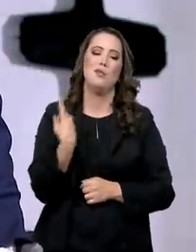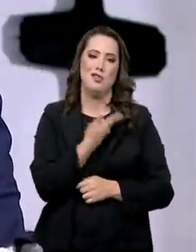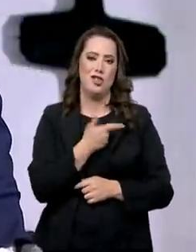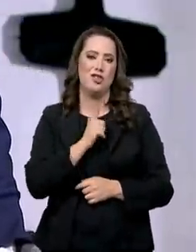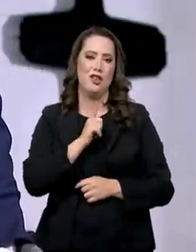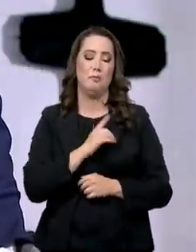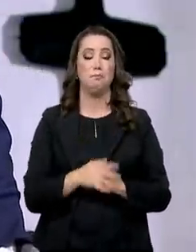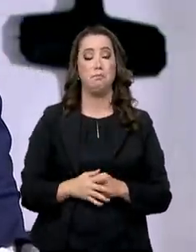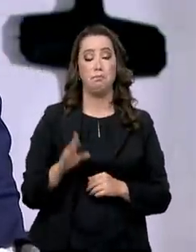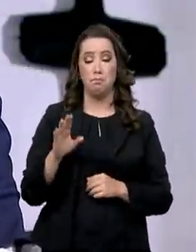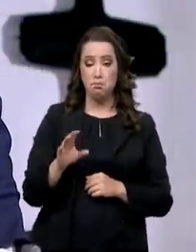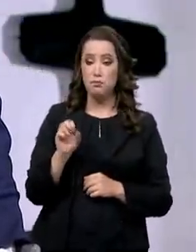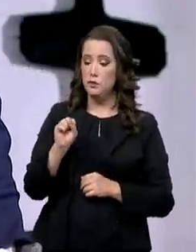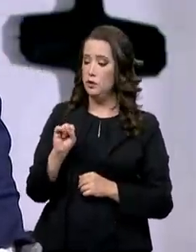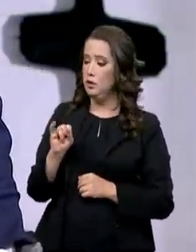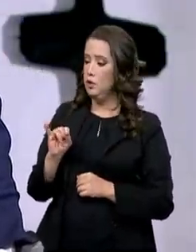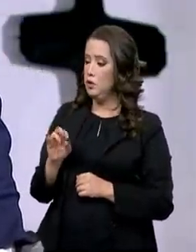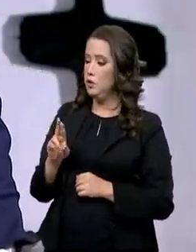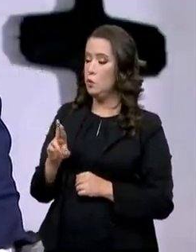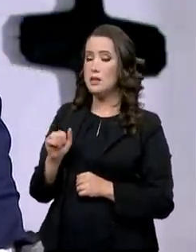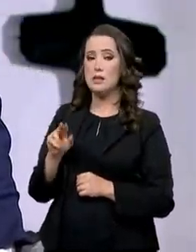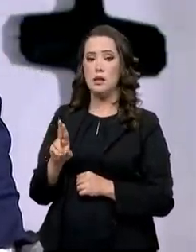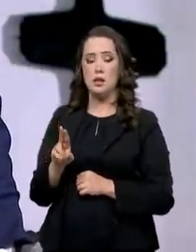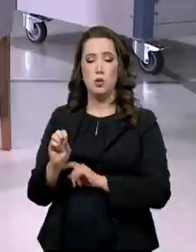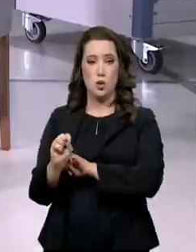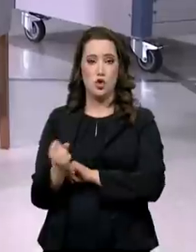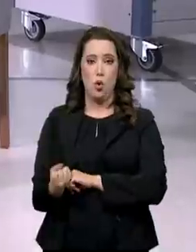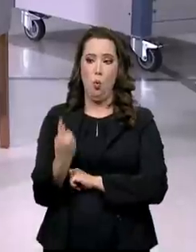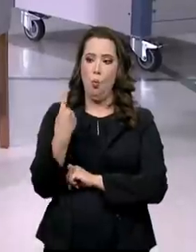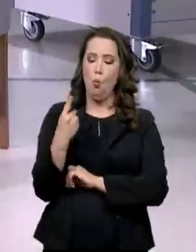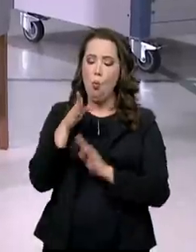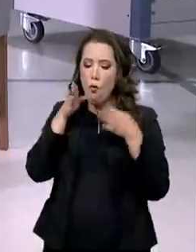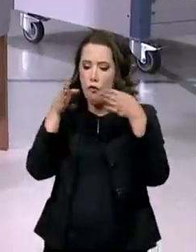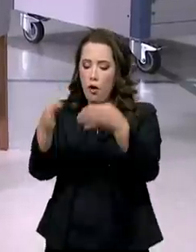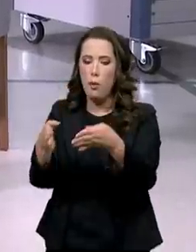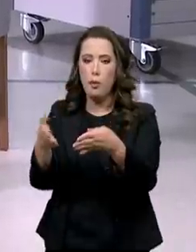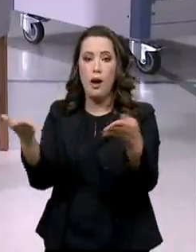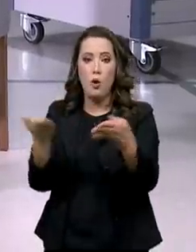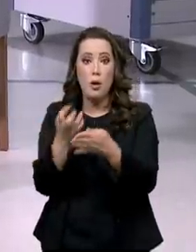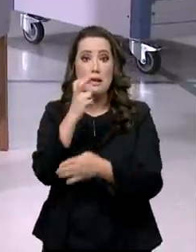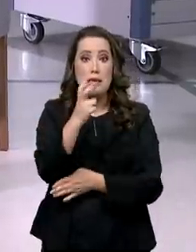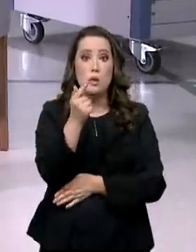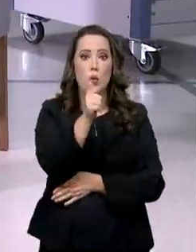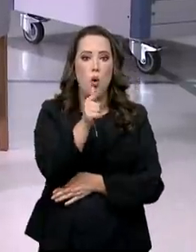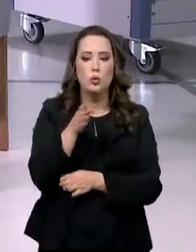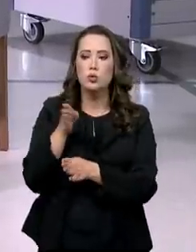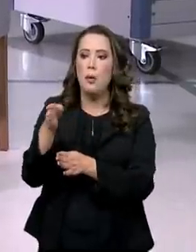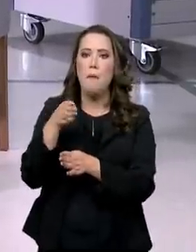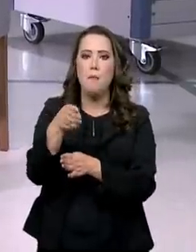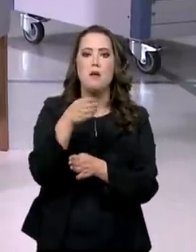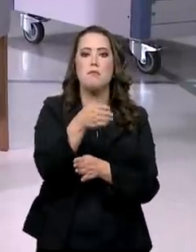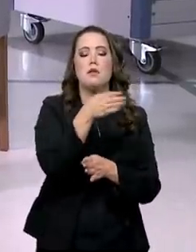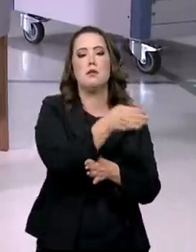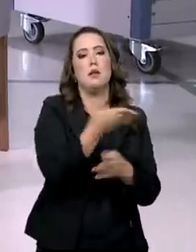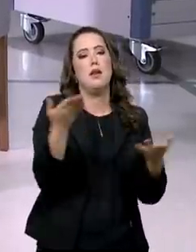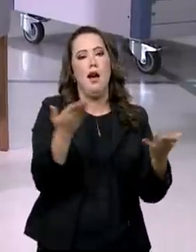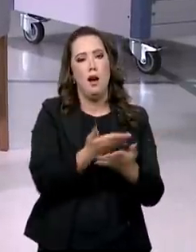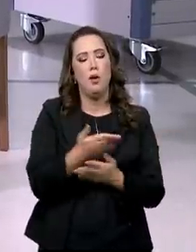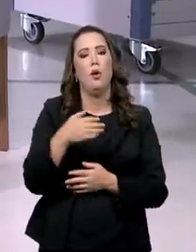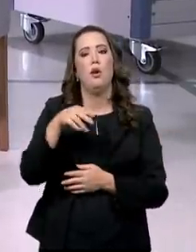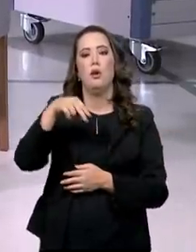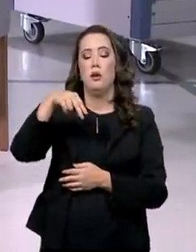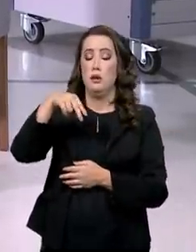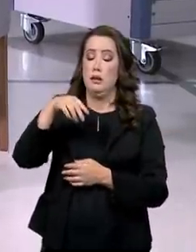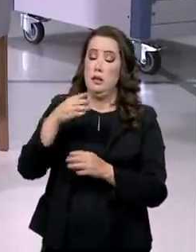pegamos, ele tinha uma linha acesa, nós acendemos mais cinco linhas, e agora, no ano que vem, de novo, com a entrada do FNDCT, a